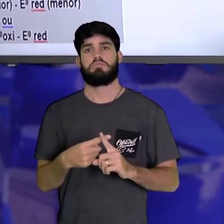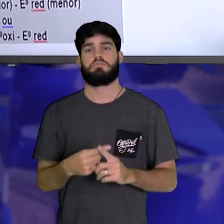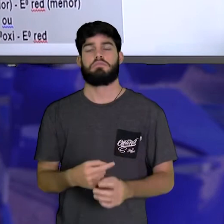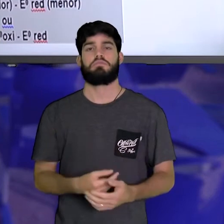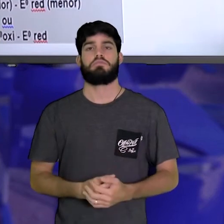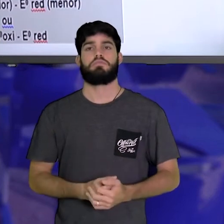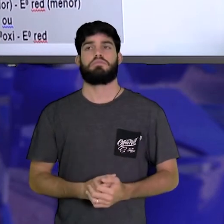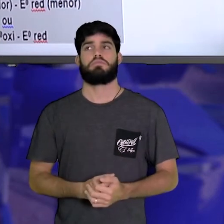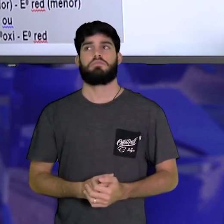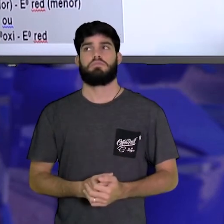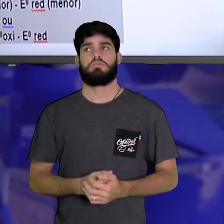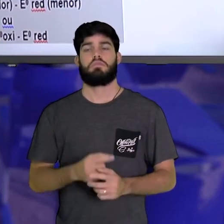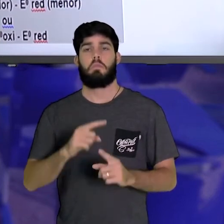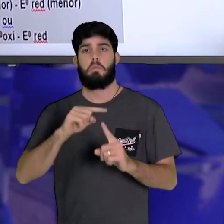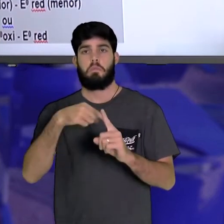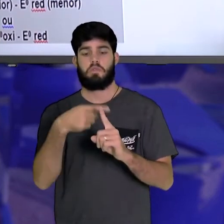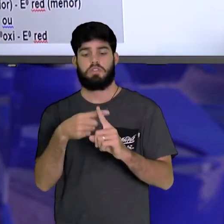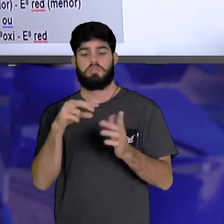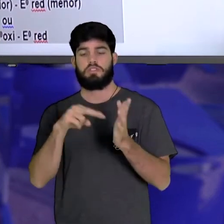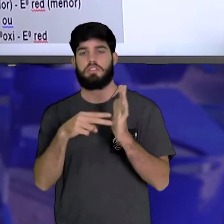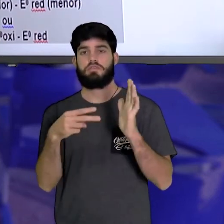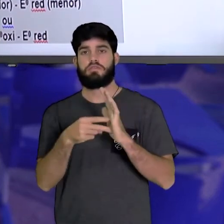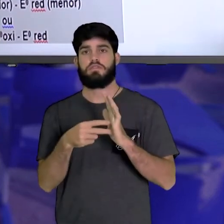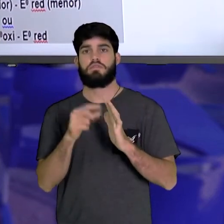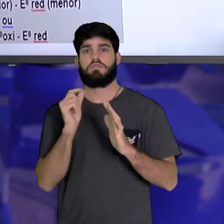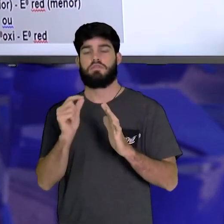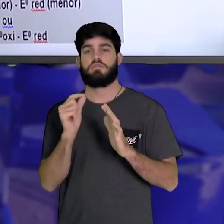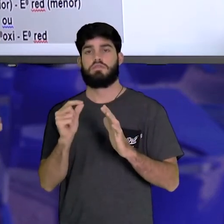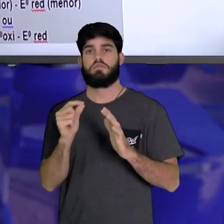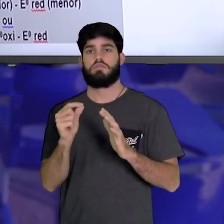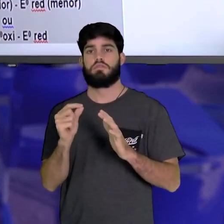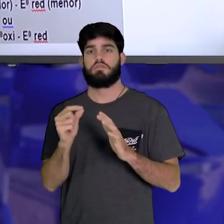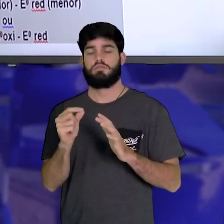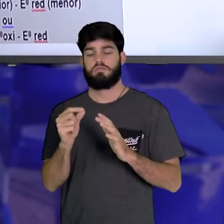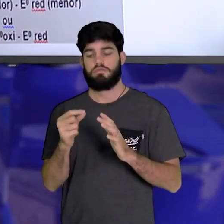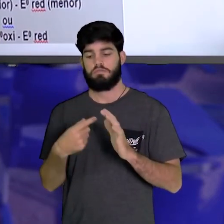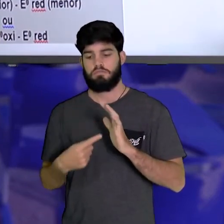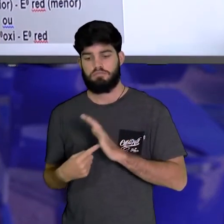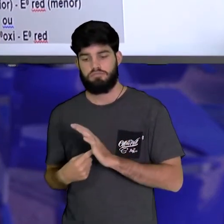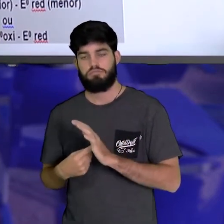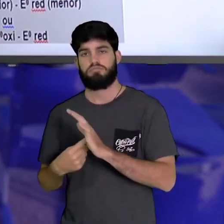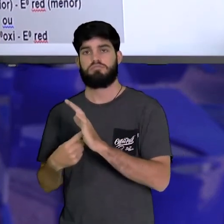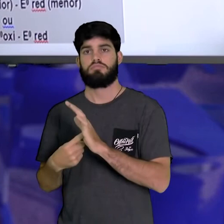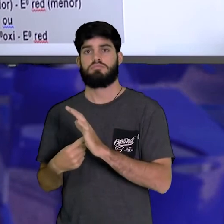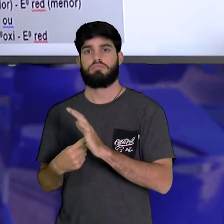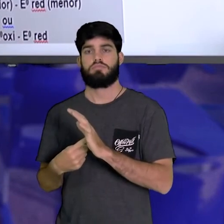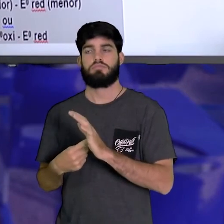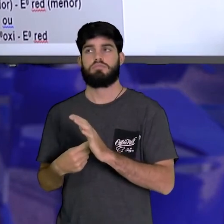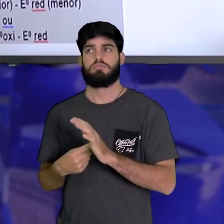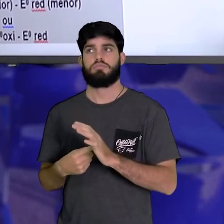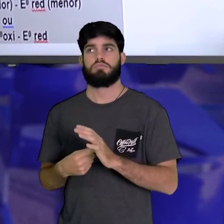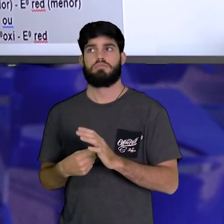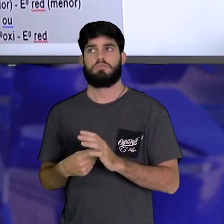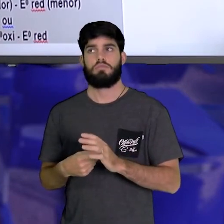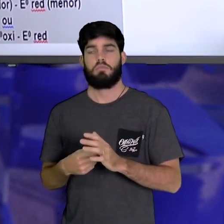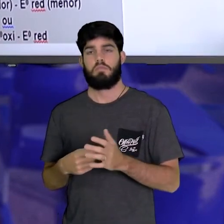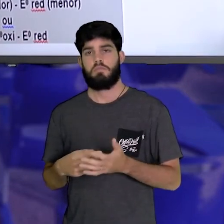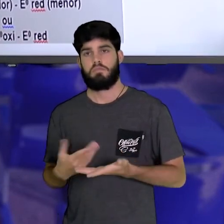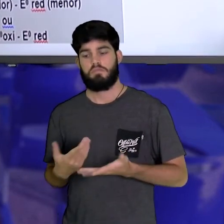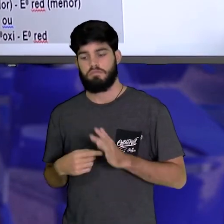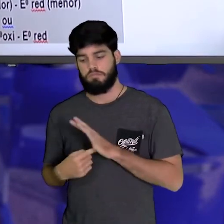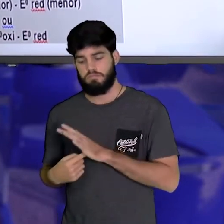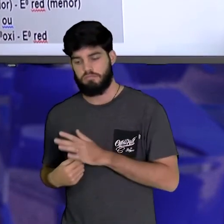positiva indica que a pilha é um gerador. Ela está gerando